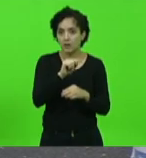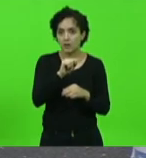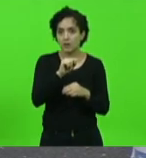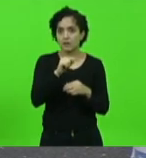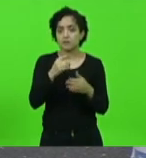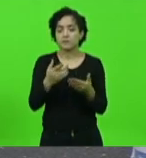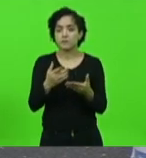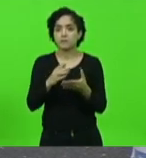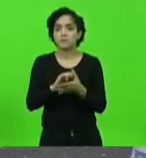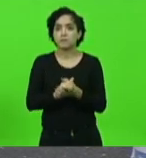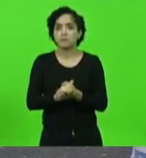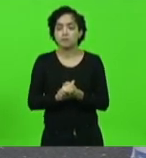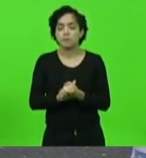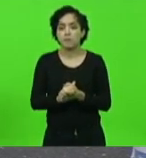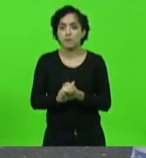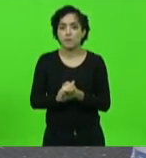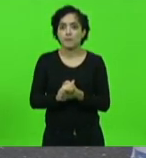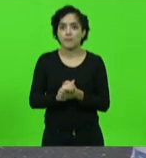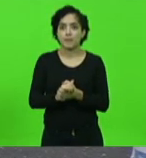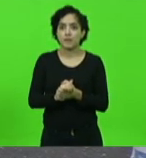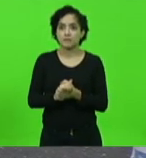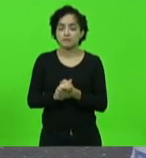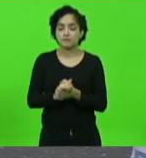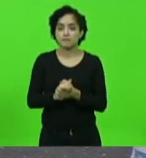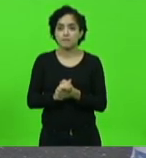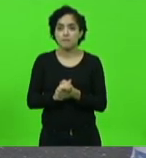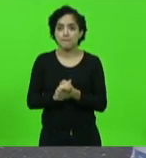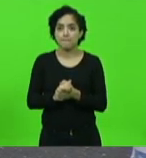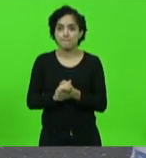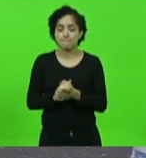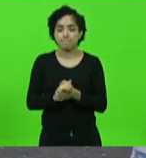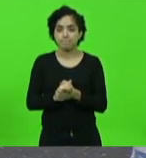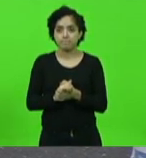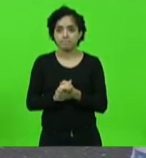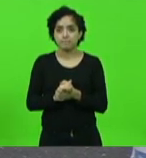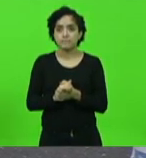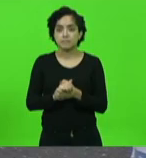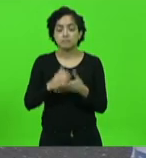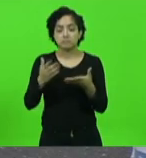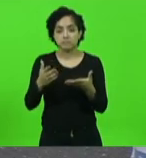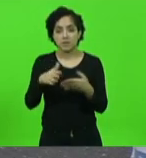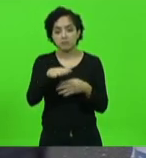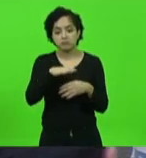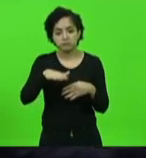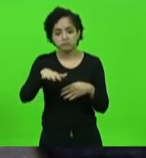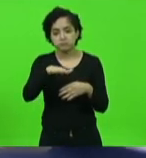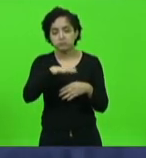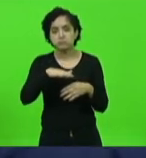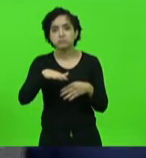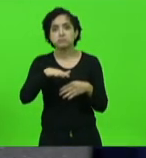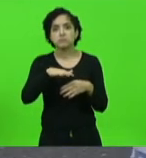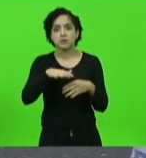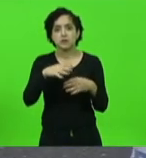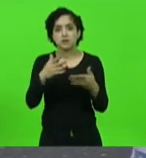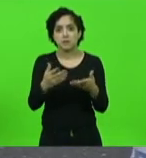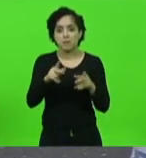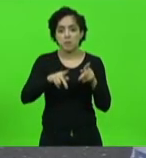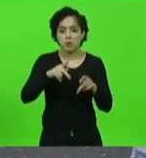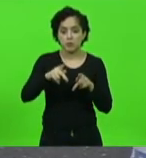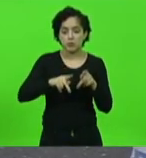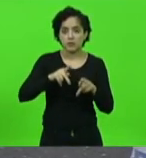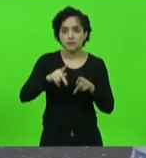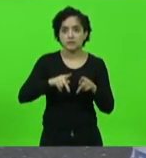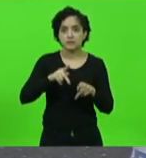Caibi com um grande público tanto em Cunhaporã quanto em